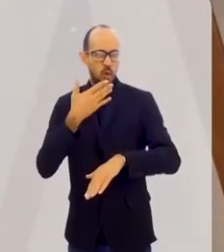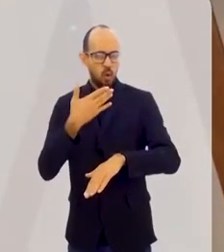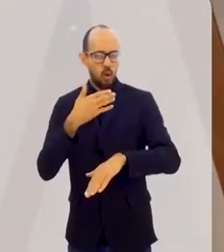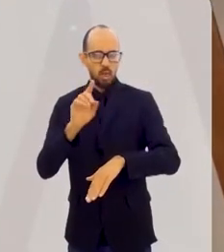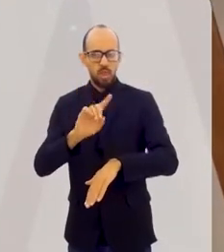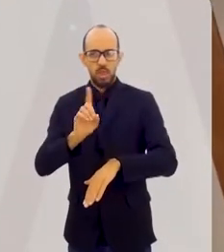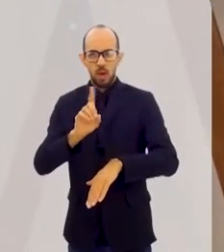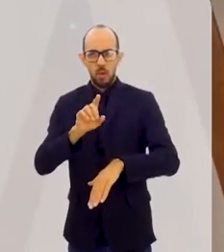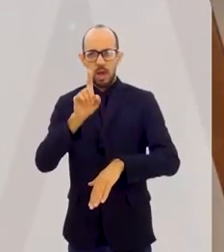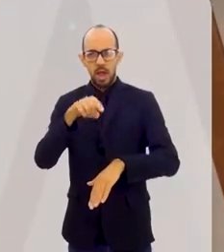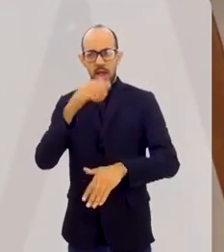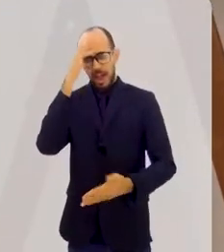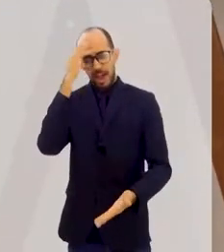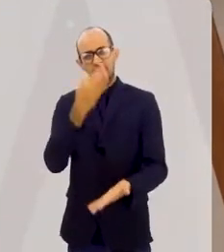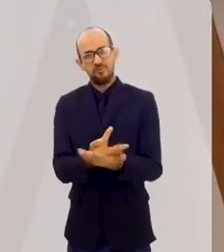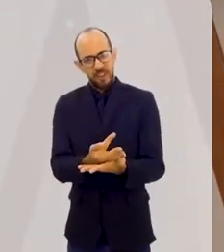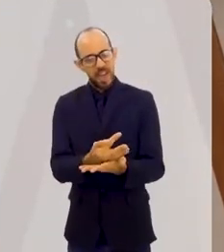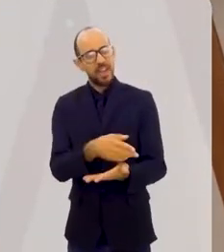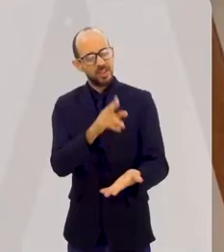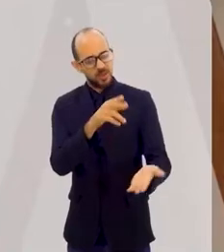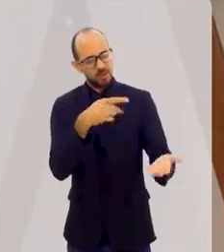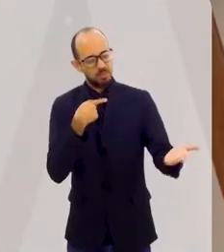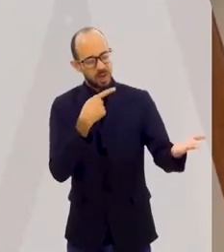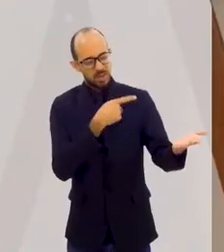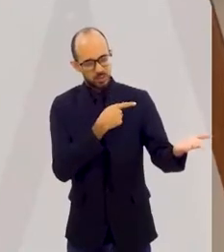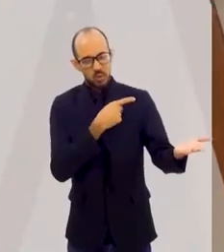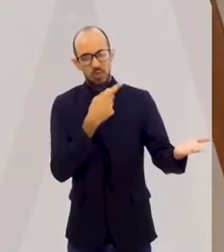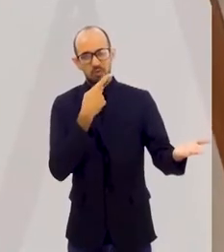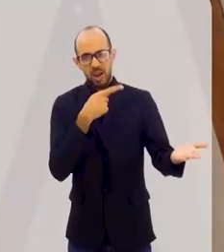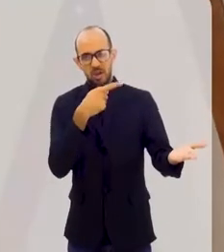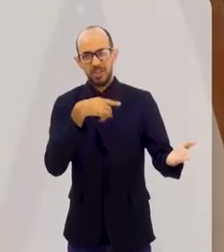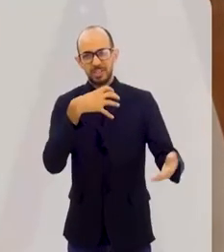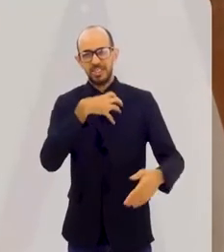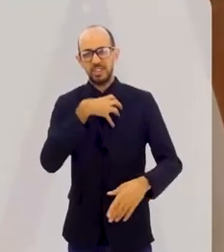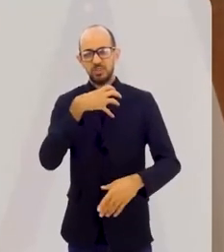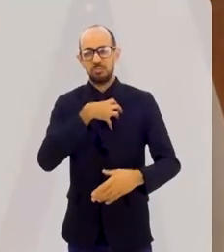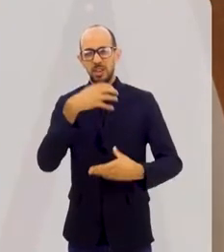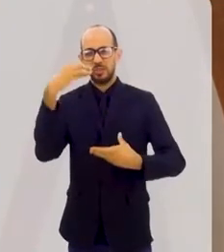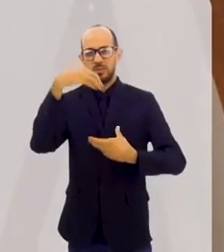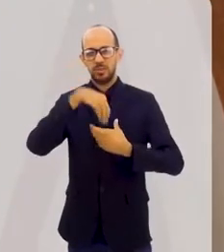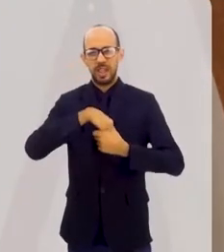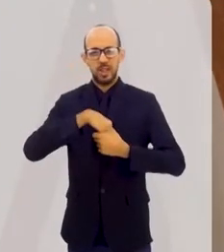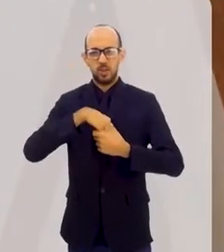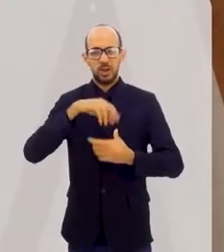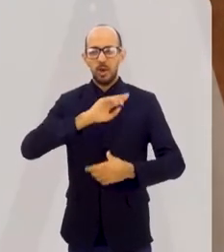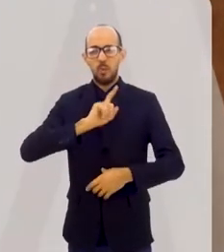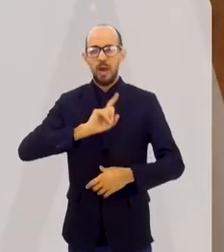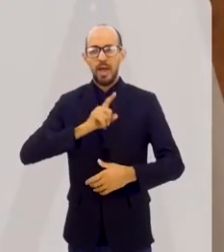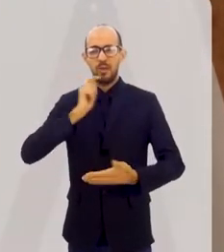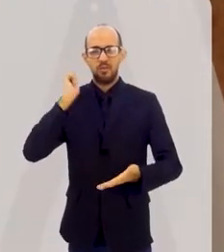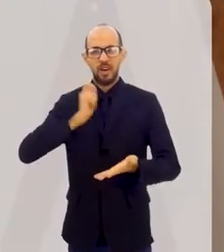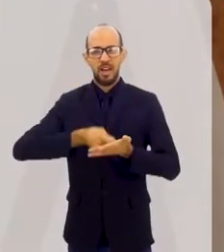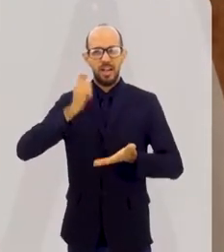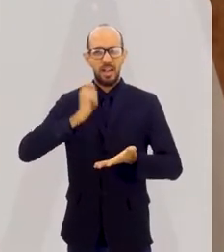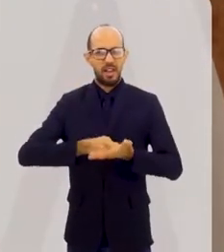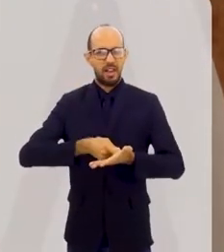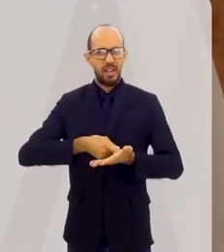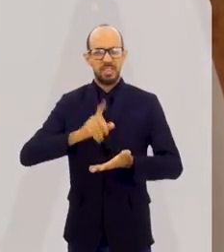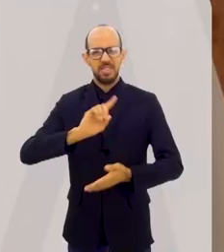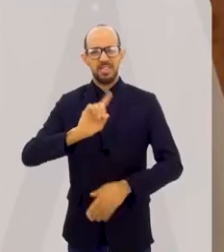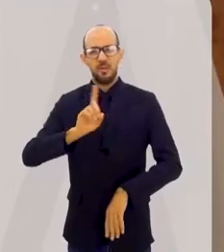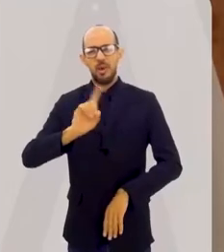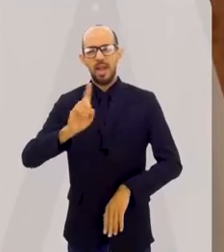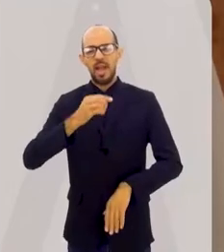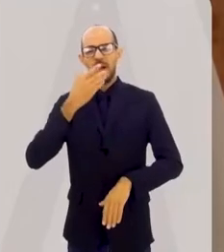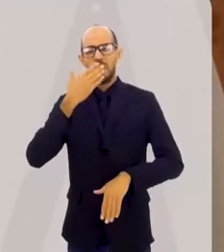dita aquilo. Essa fé que o pastor acabou de falar. Esse sentimento que vem de dentro. Não é ele que vai ditar isso. Não